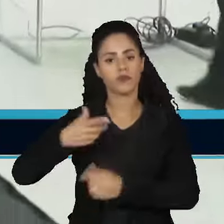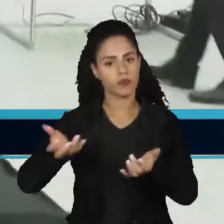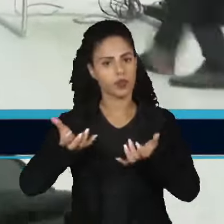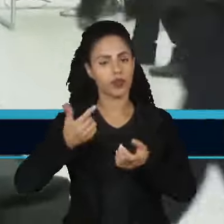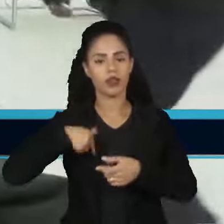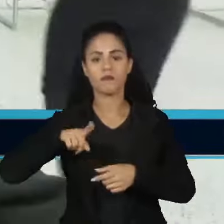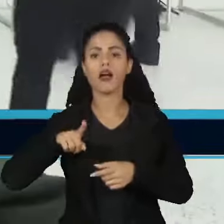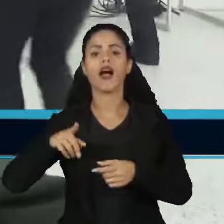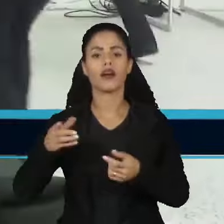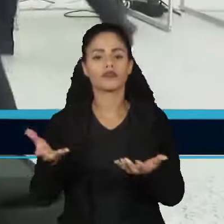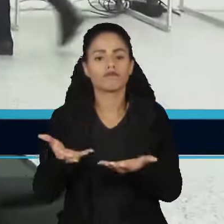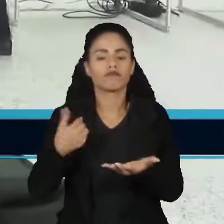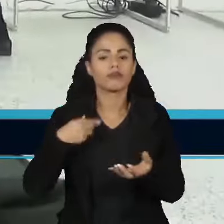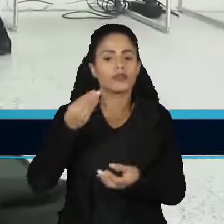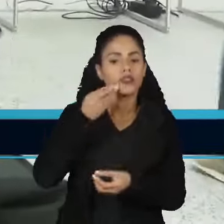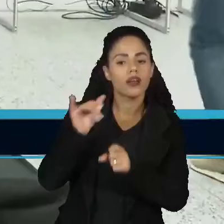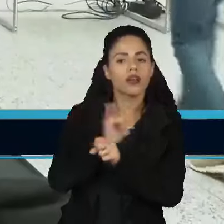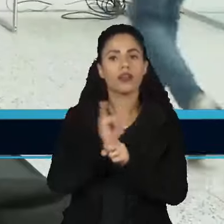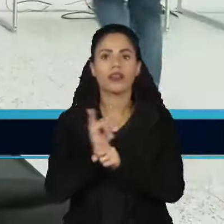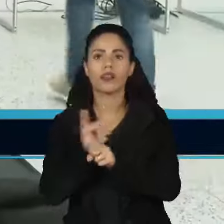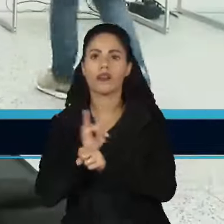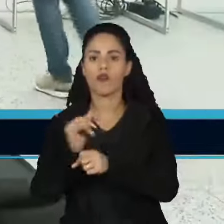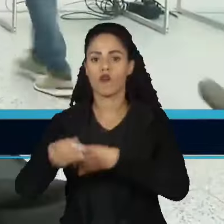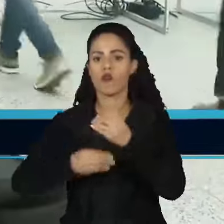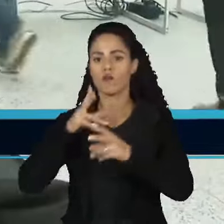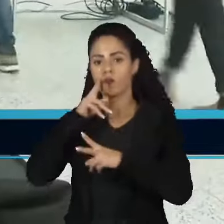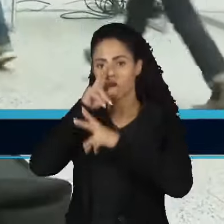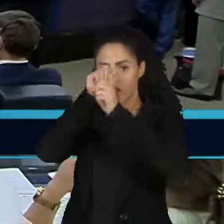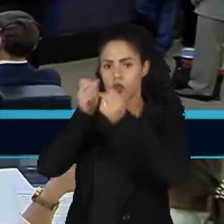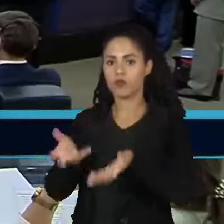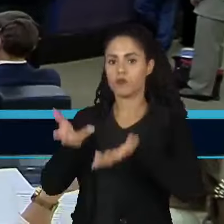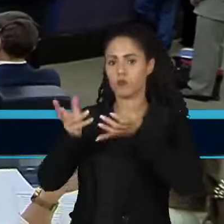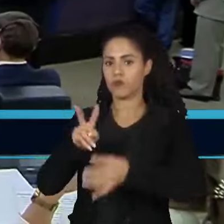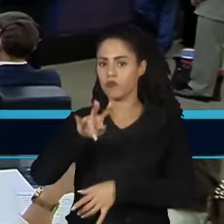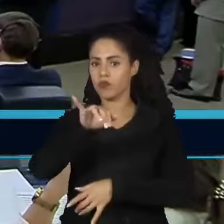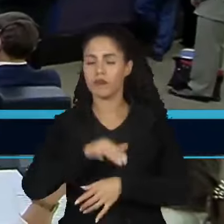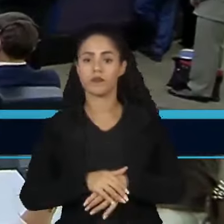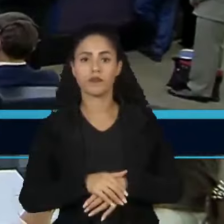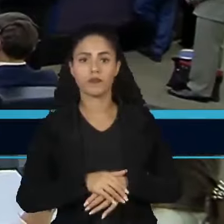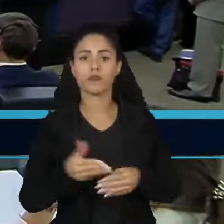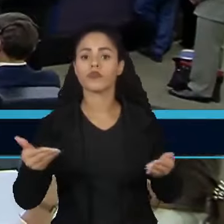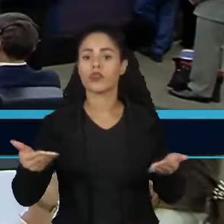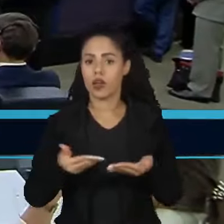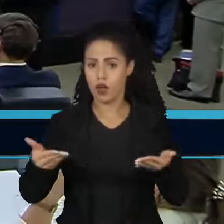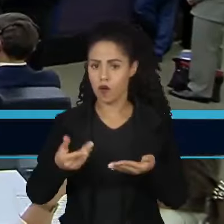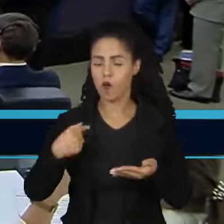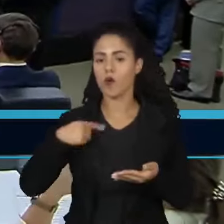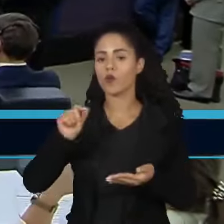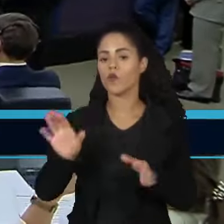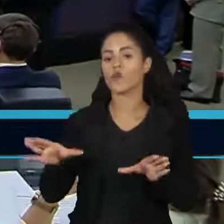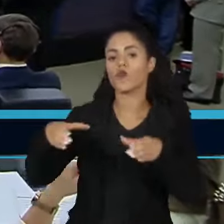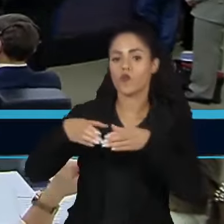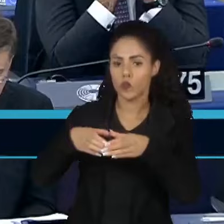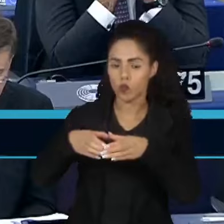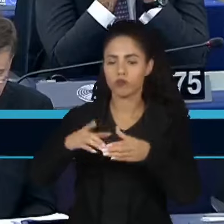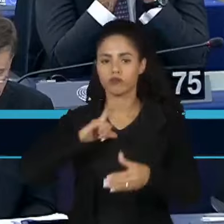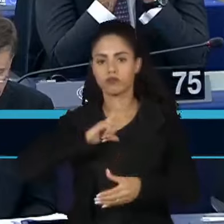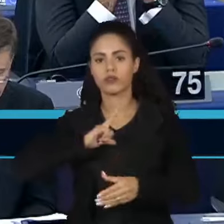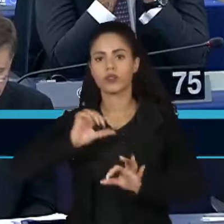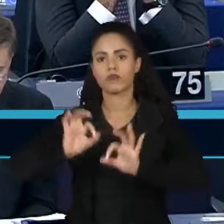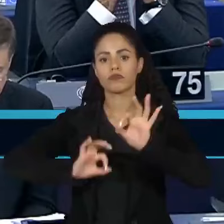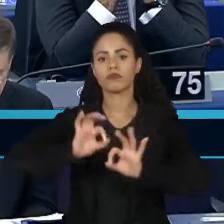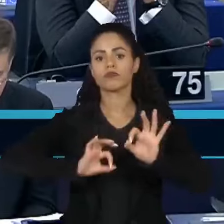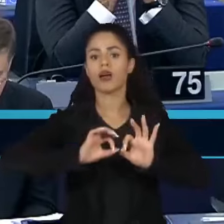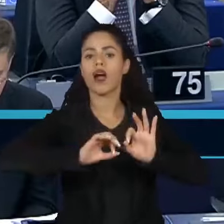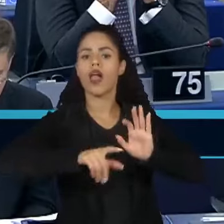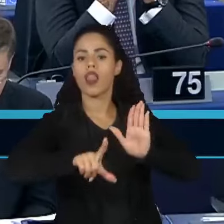minar o bloco por dentro devem sair fortalecidos. Braço legislativo do bloco, o Parlamento elabora leis